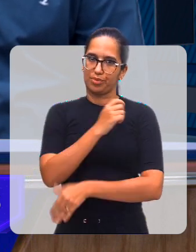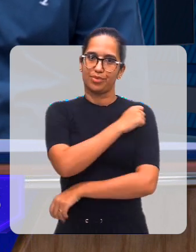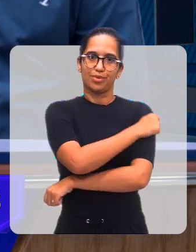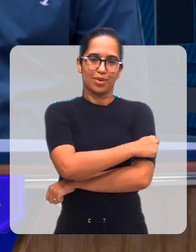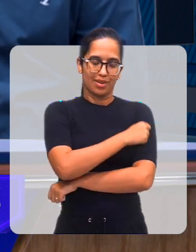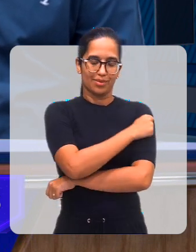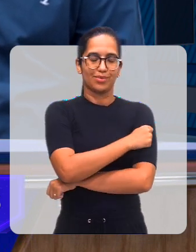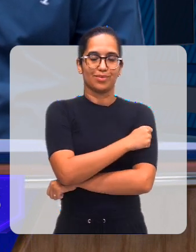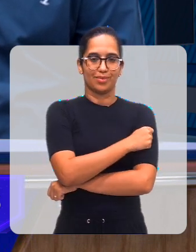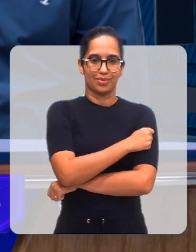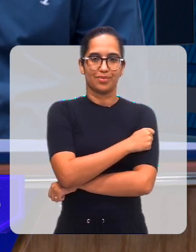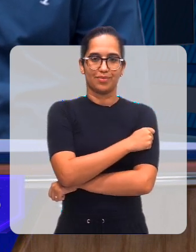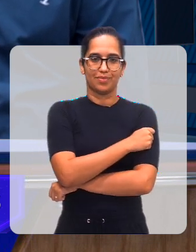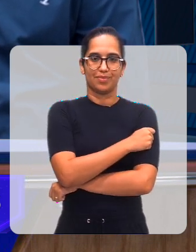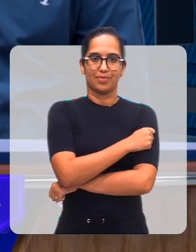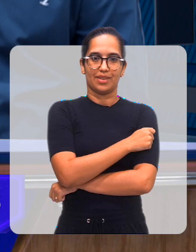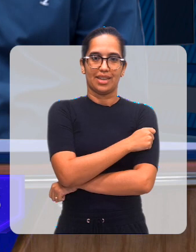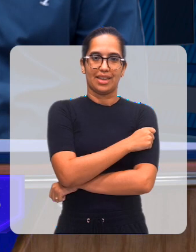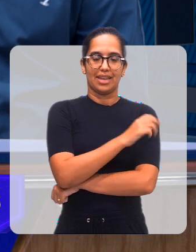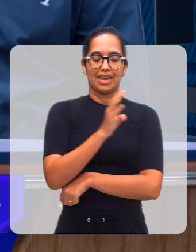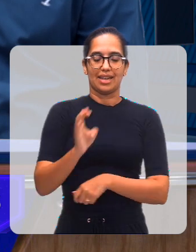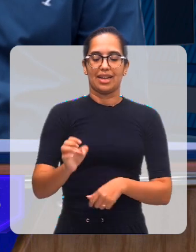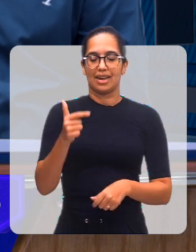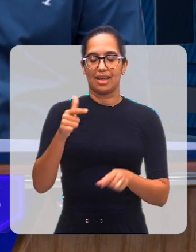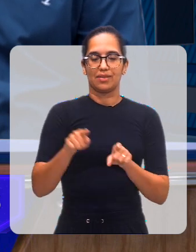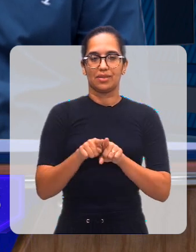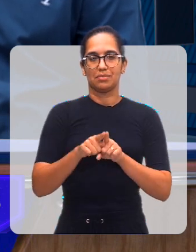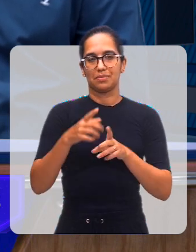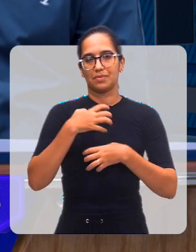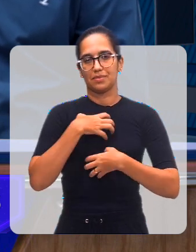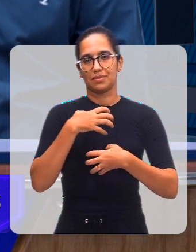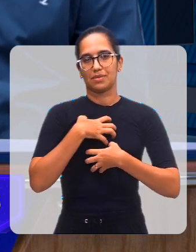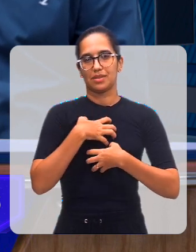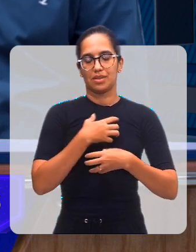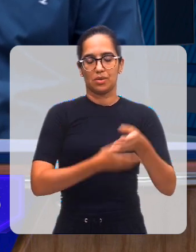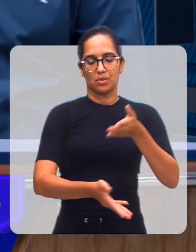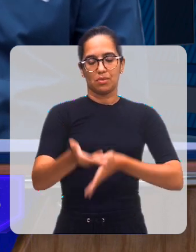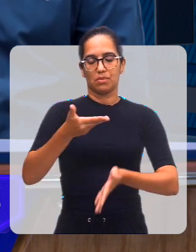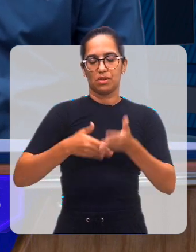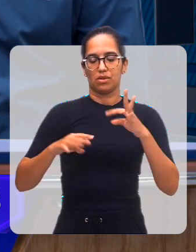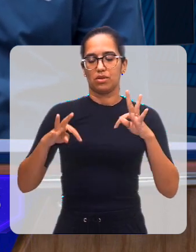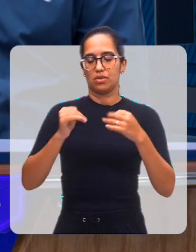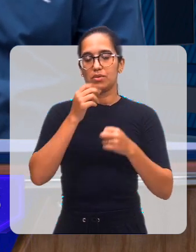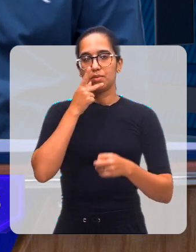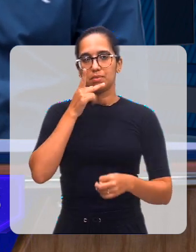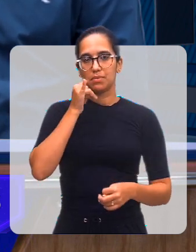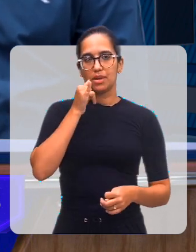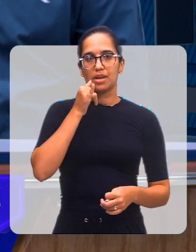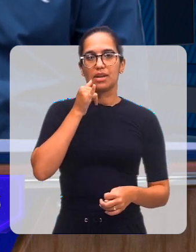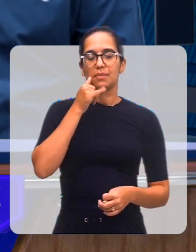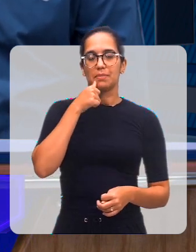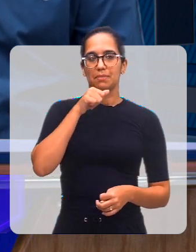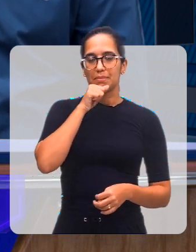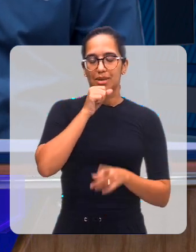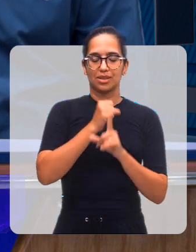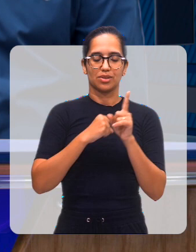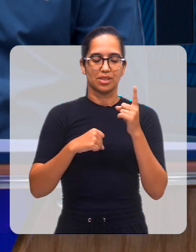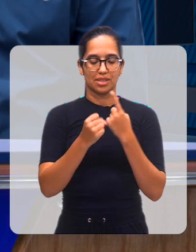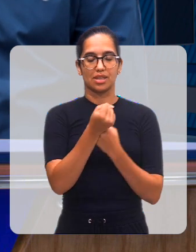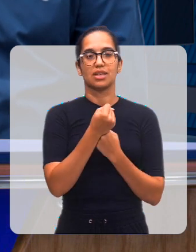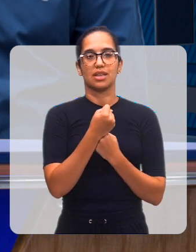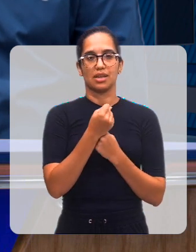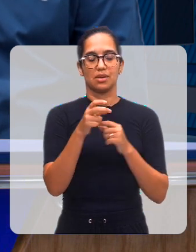alunos. E evidentemente que esse prazer também é compartilhado com os pais e com a sociedade. É